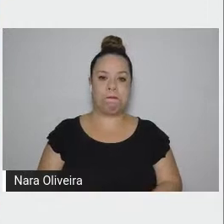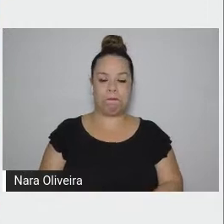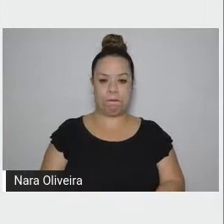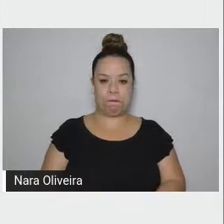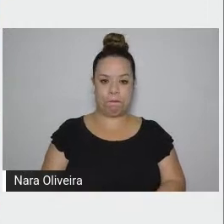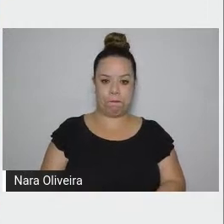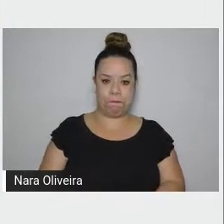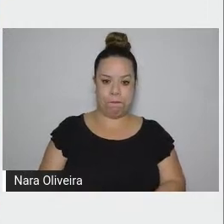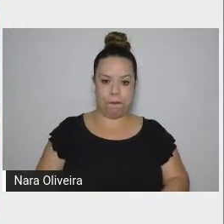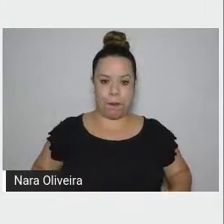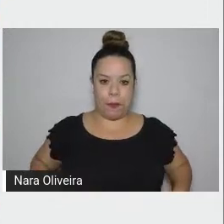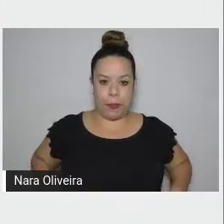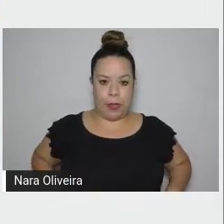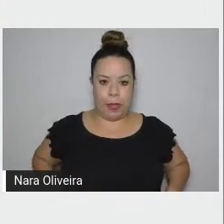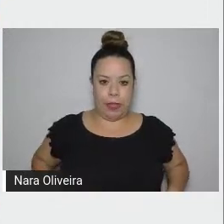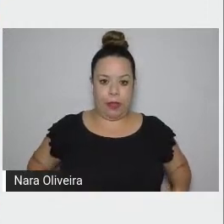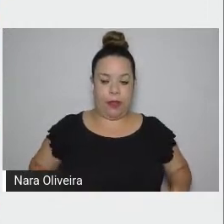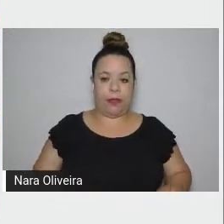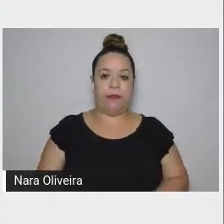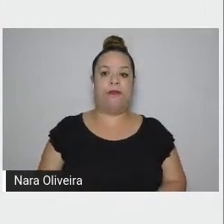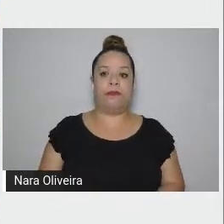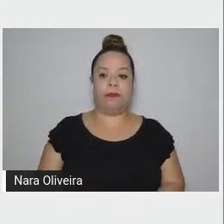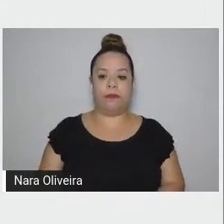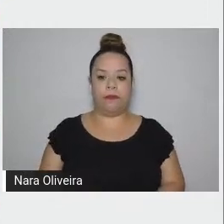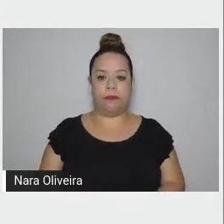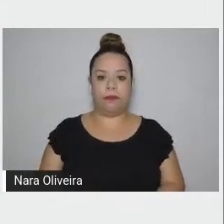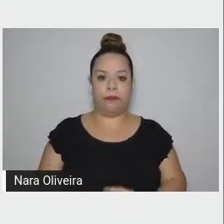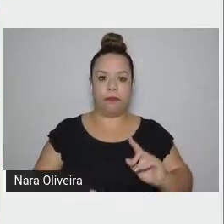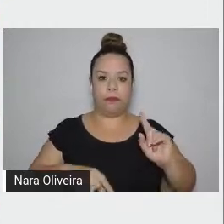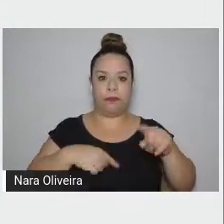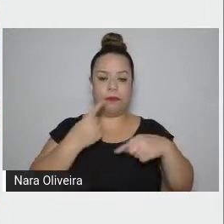o item seguinte que eu vou